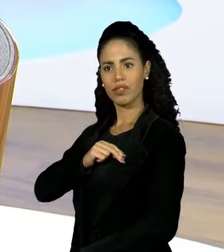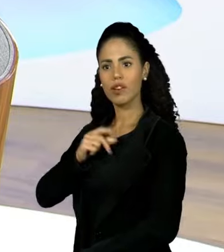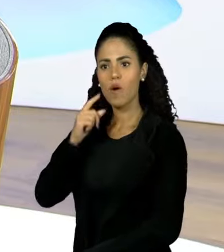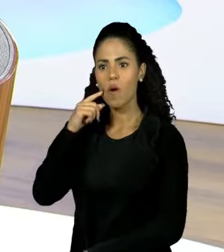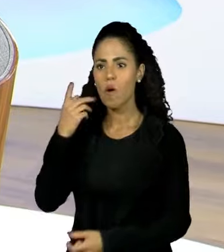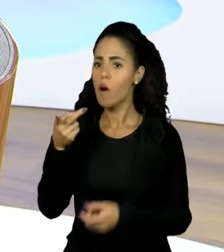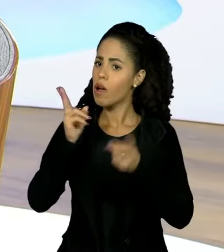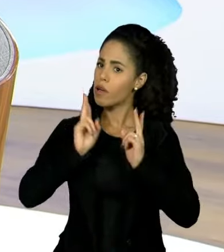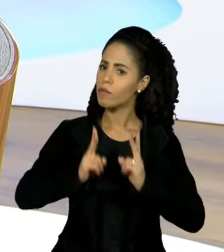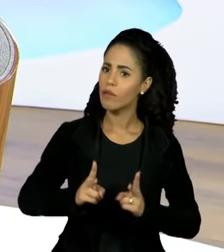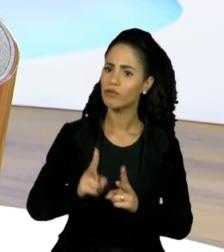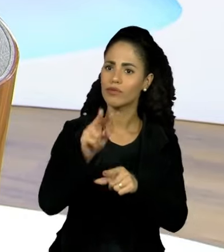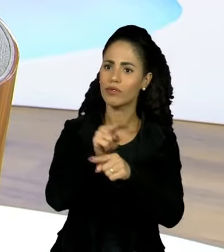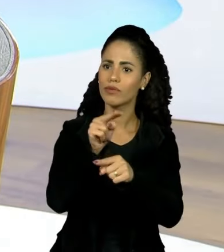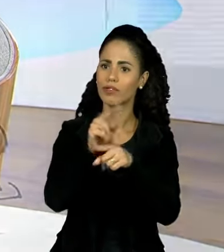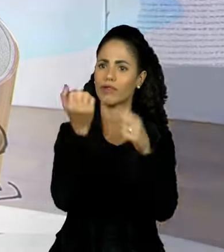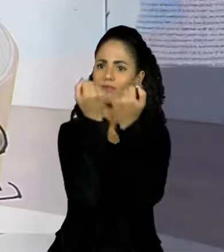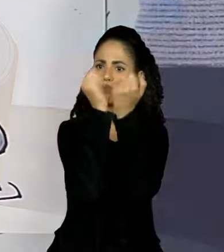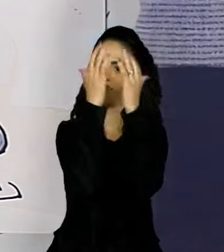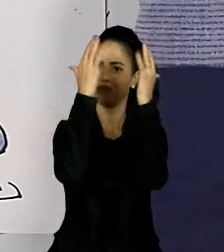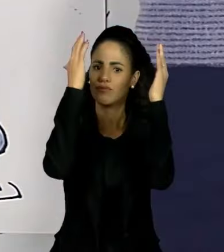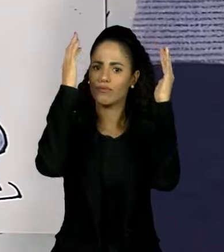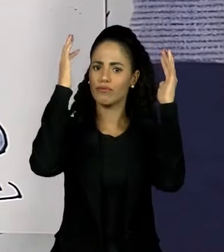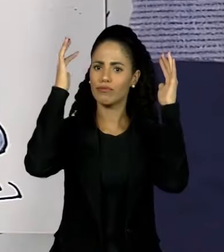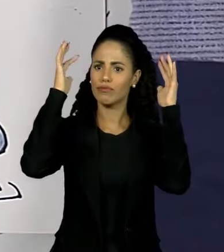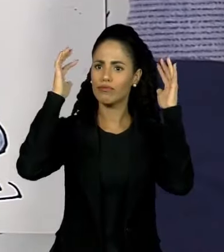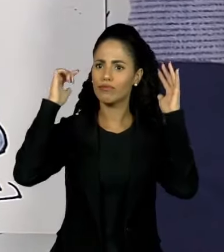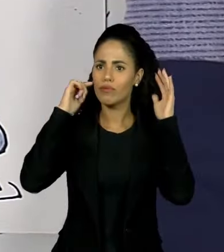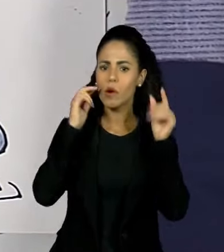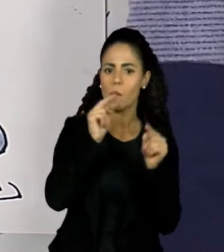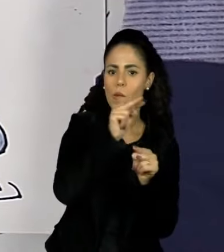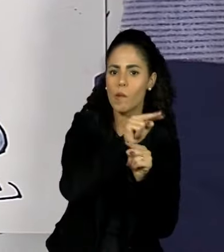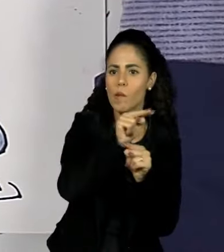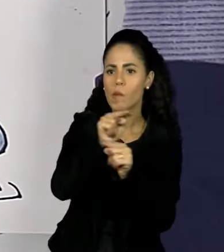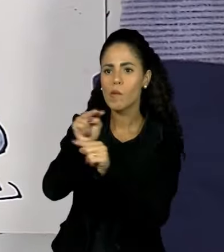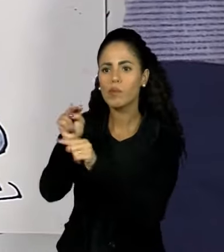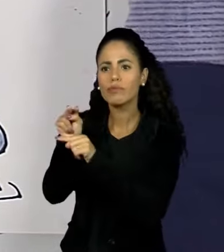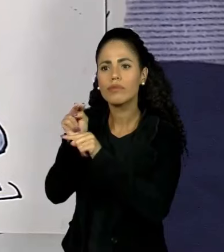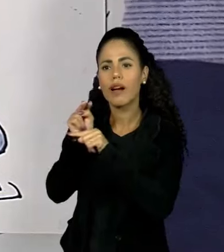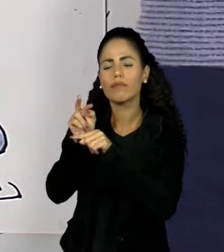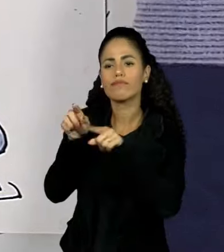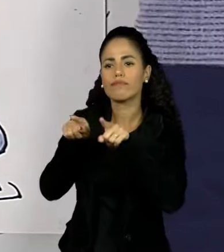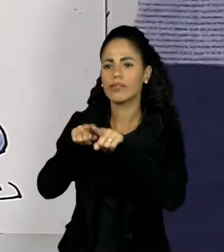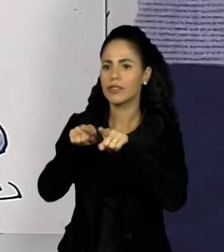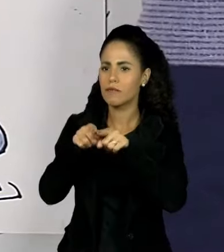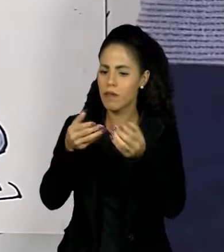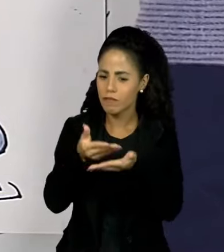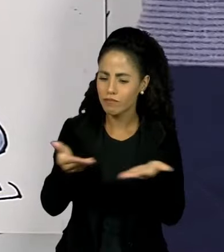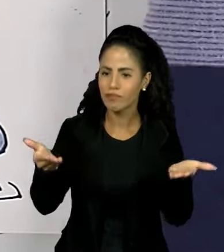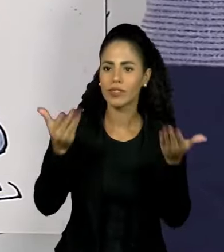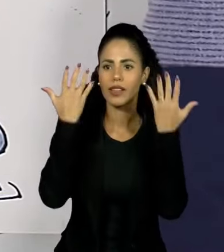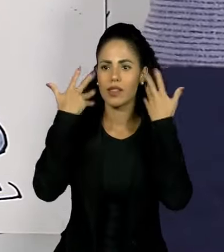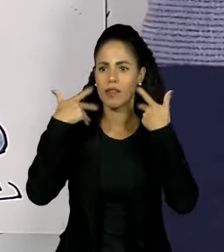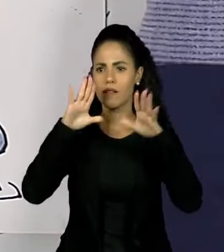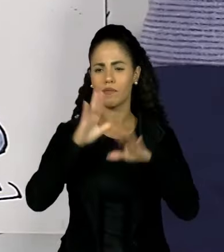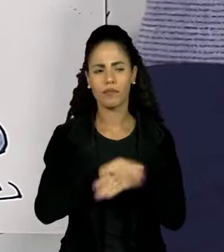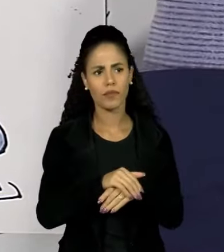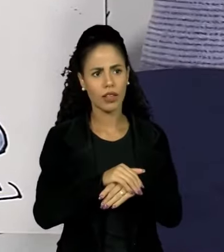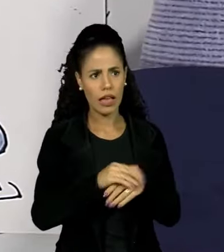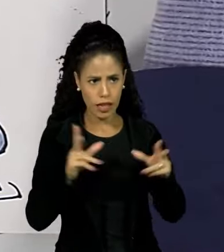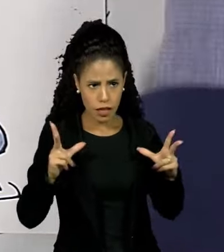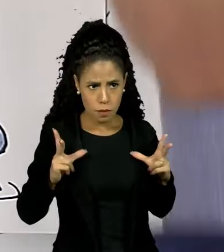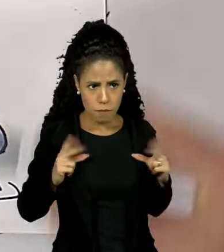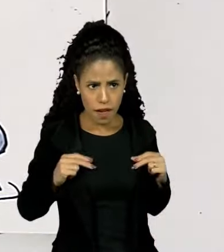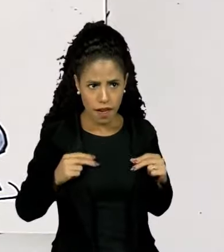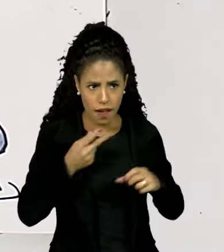preservar a natureza, continuar cuidar da Mãe Terra, cuidar do que que é... E ele merece o Nobel da Paz?